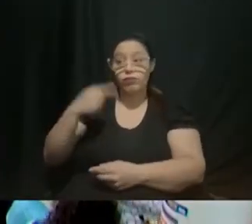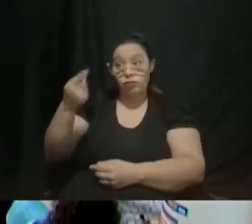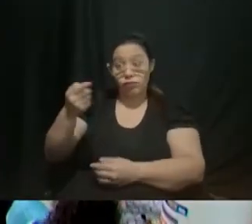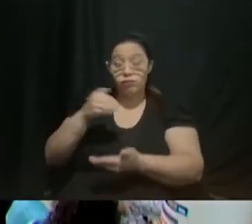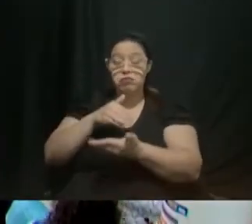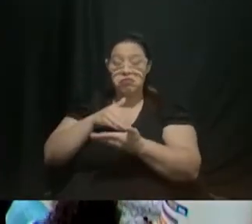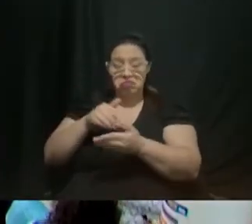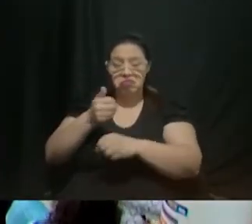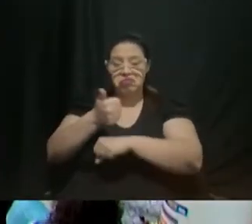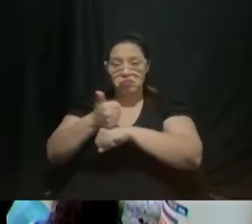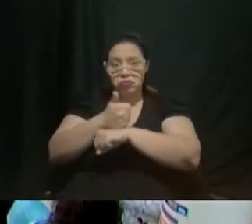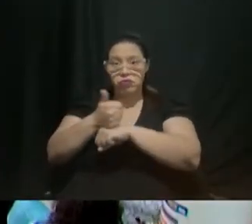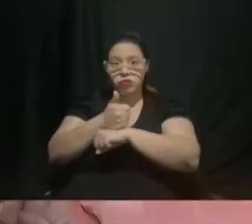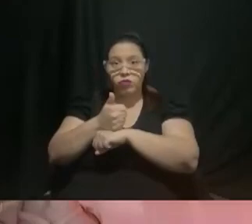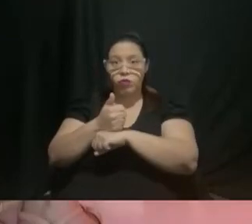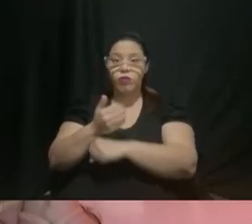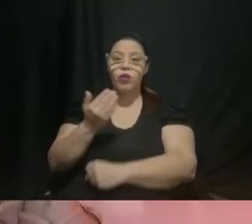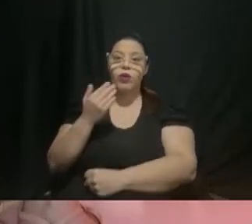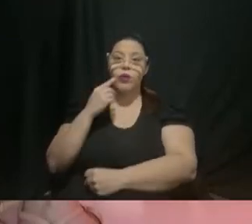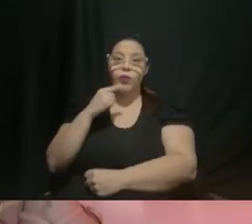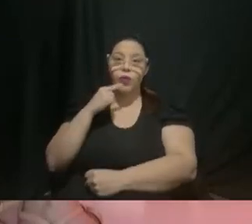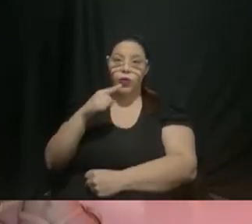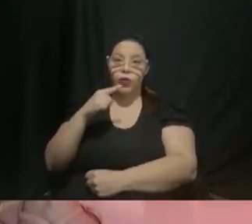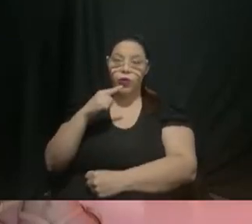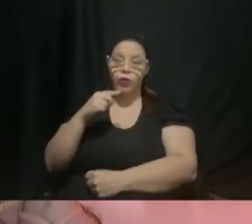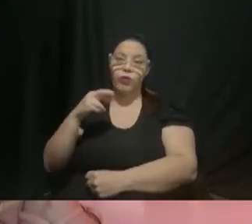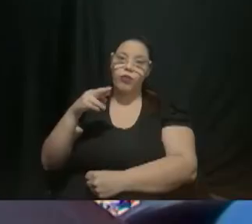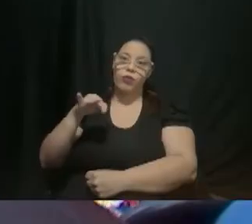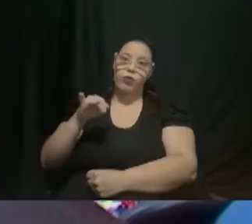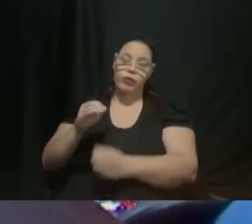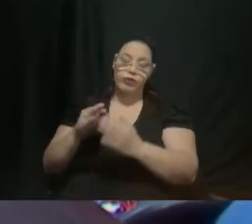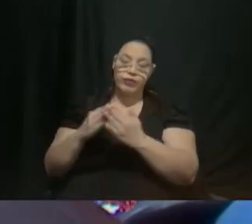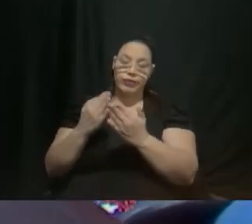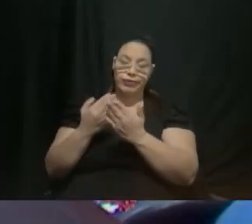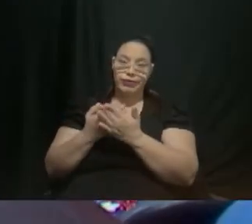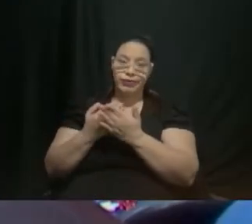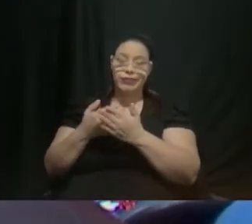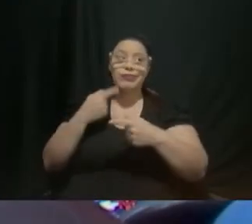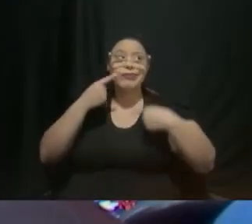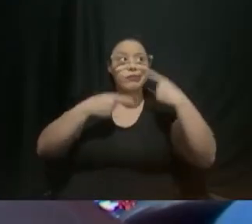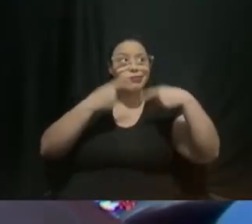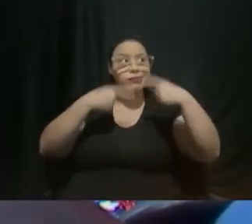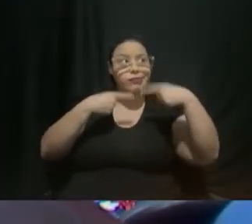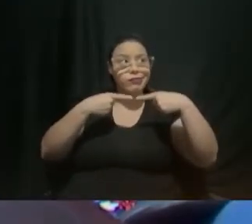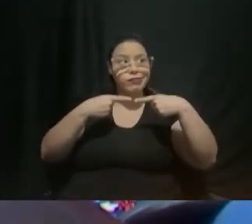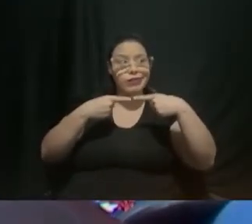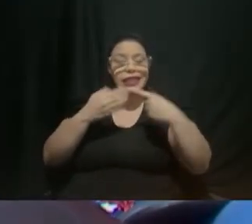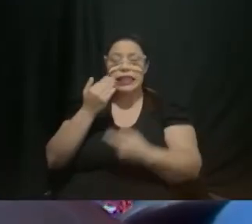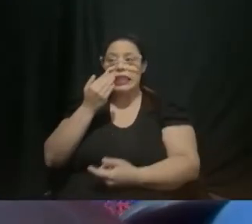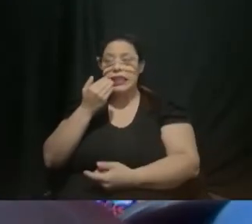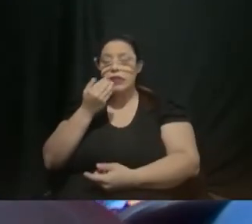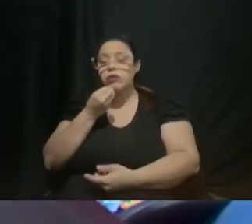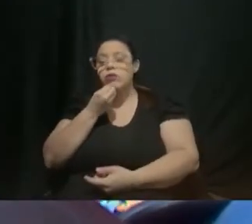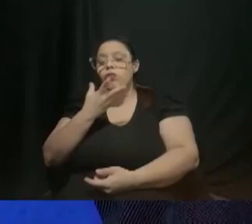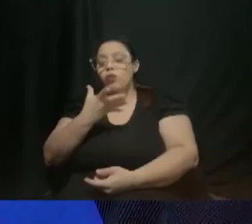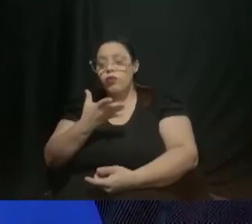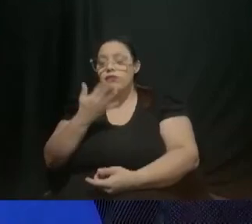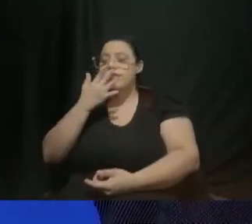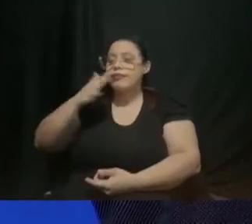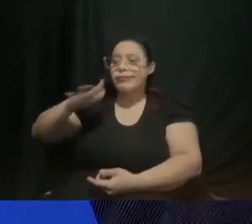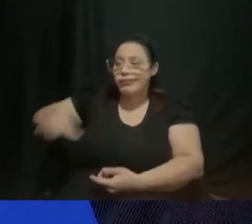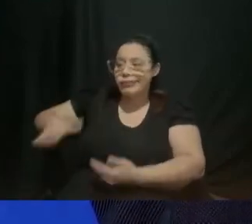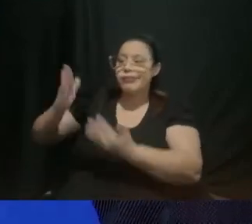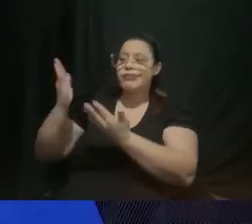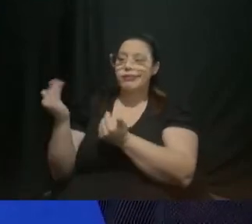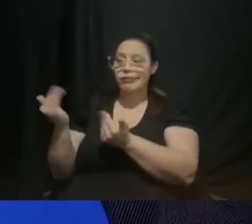nutrição das escolas de Campinas e debateu os desafios de uma alimentação saudável para as crianças e jovens do município É